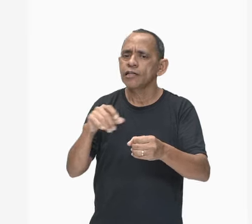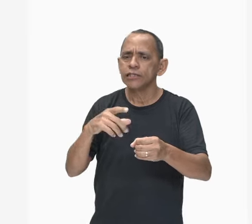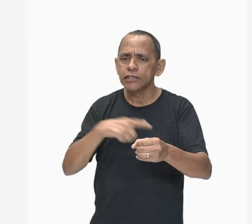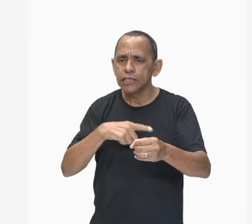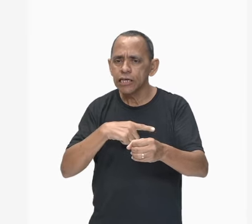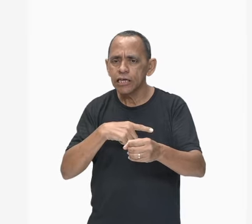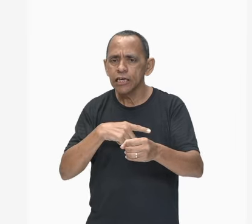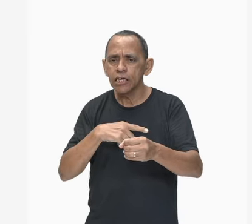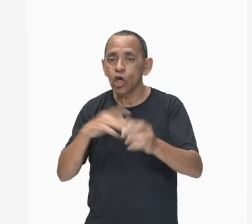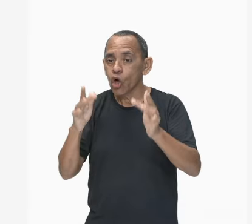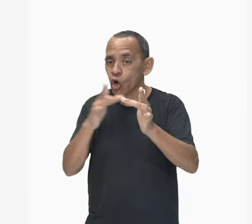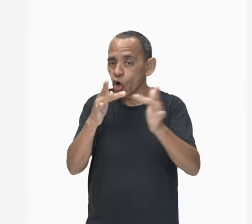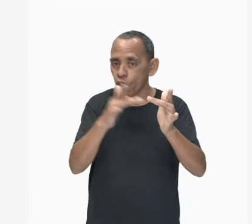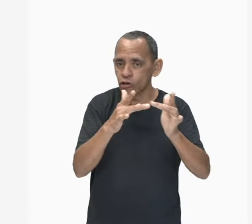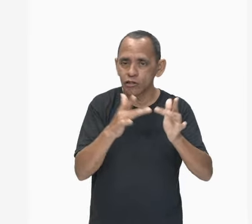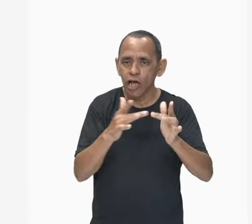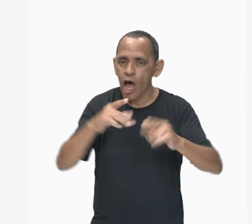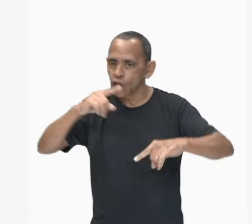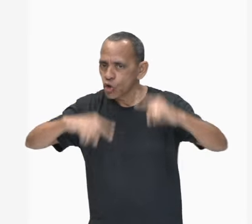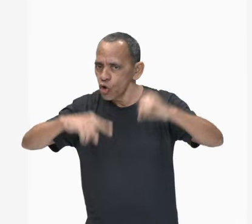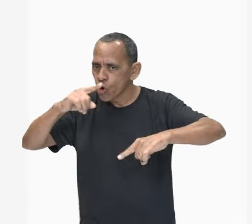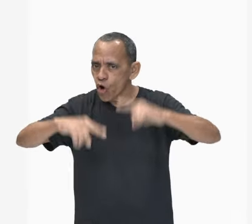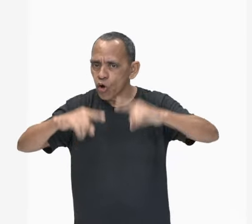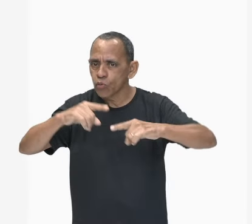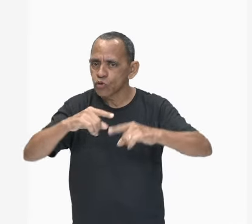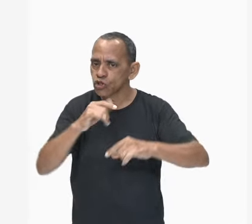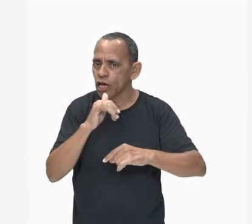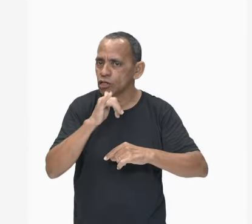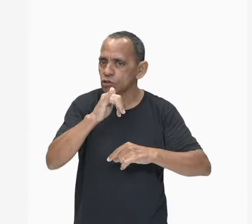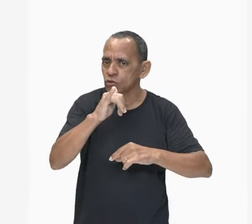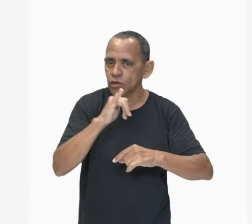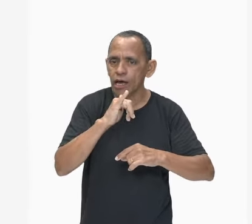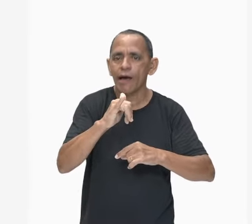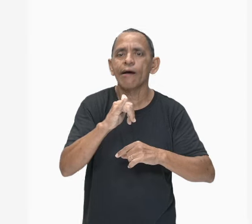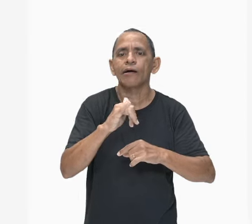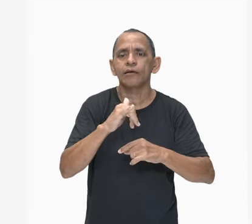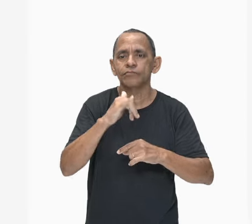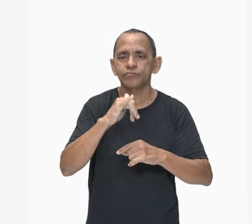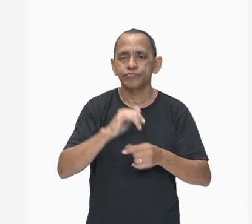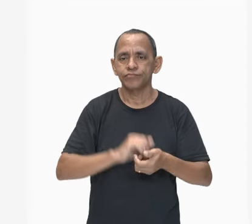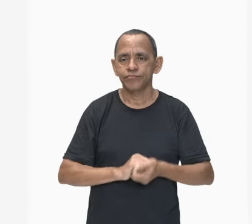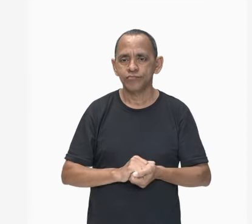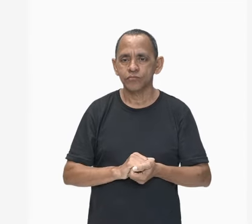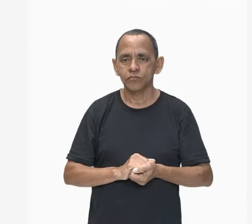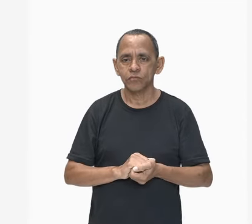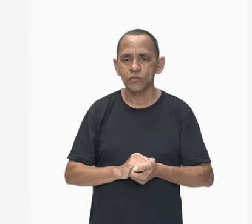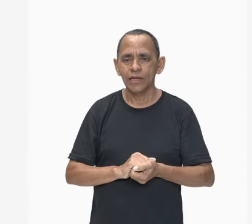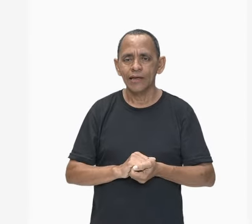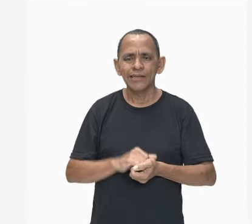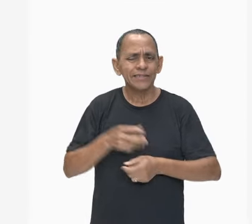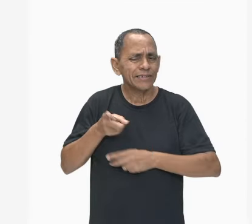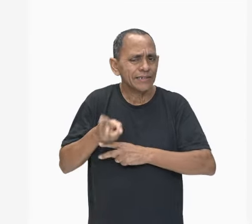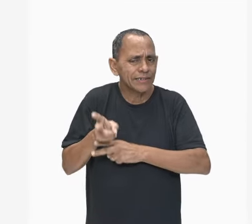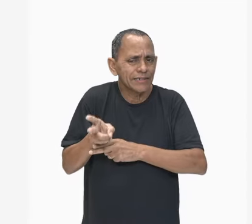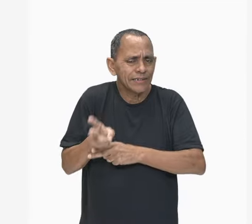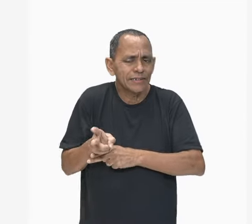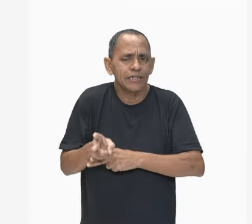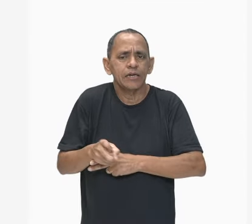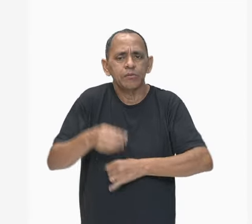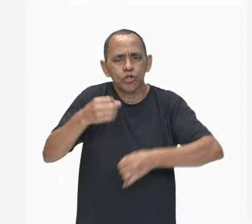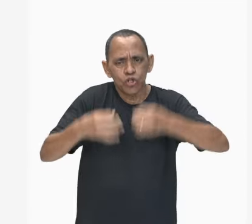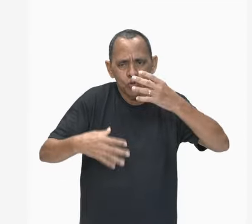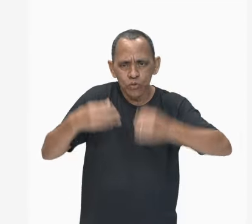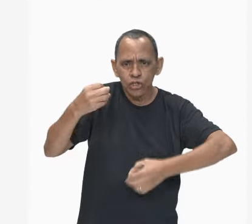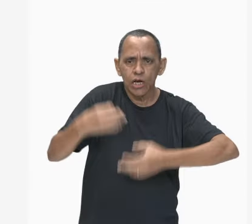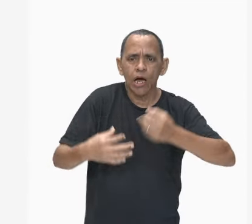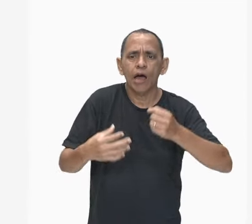entra em contato com o objeto eletricamente carregado. Toda vez que eu falar de corpos eletrizados,